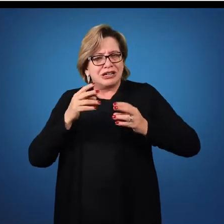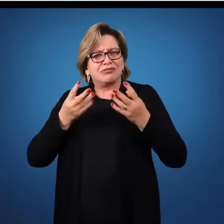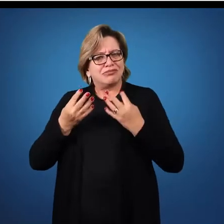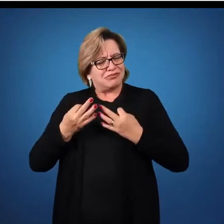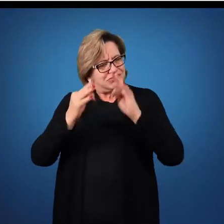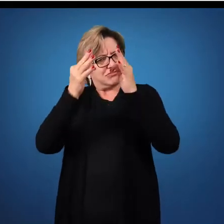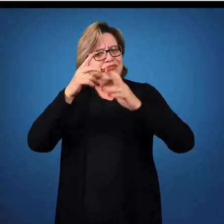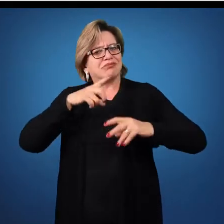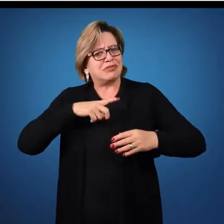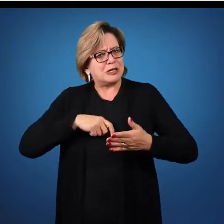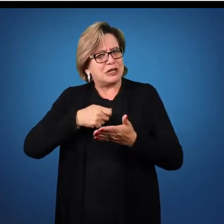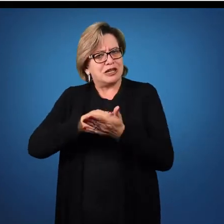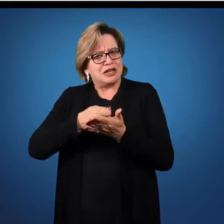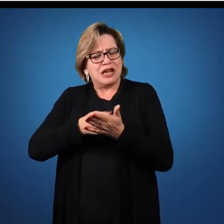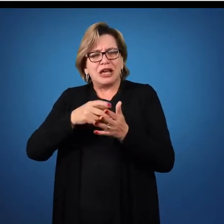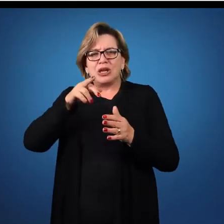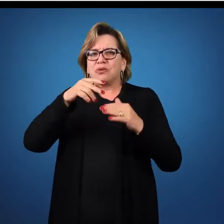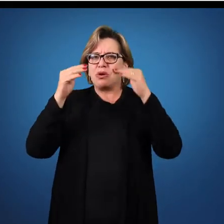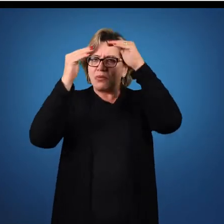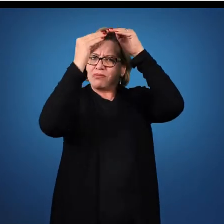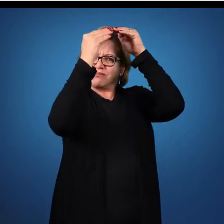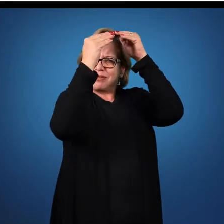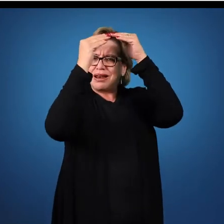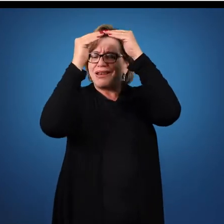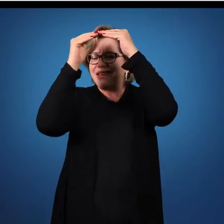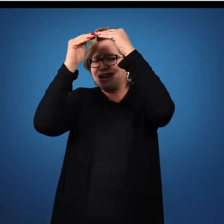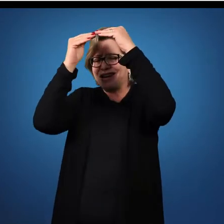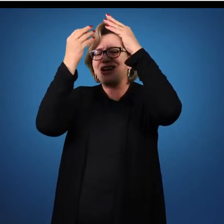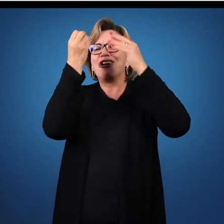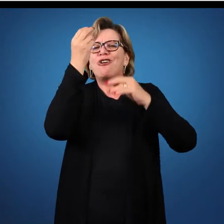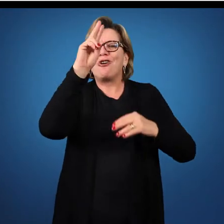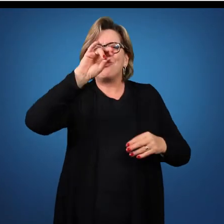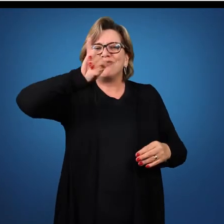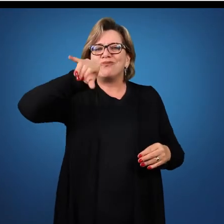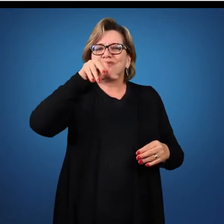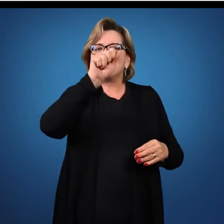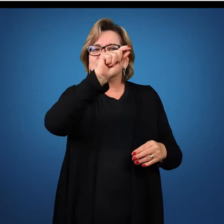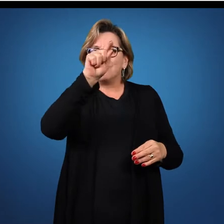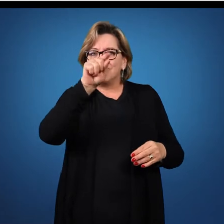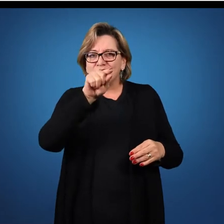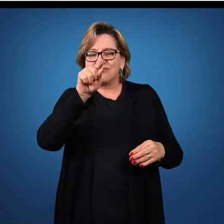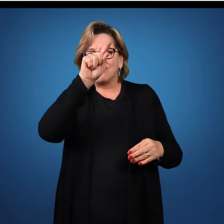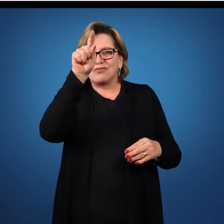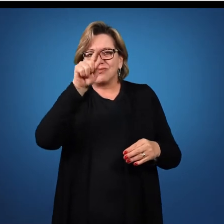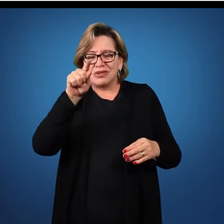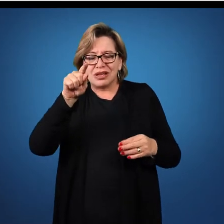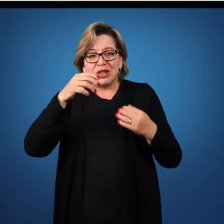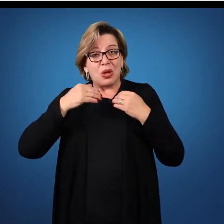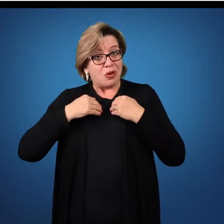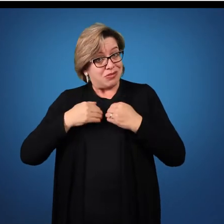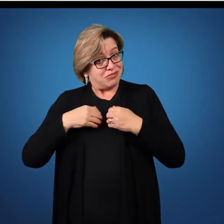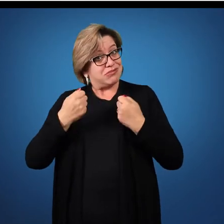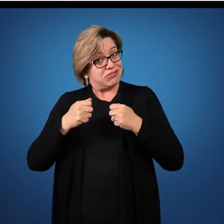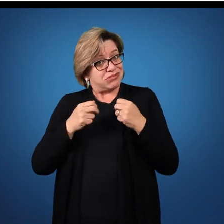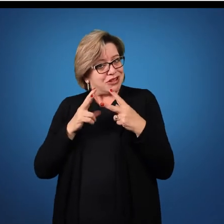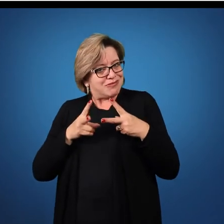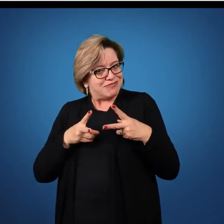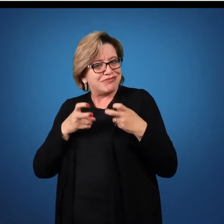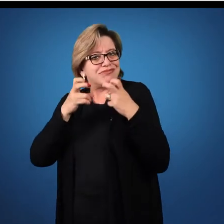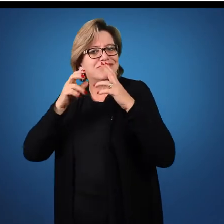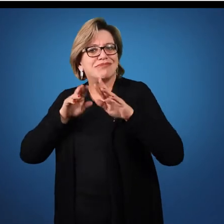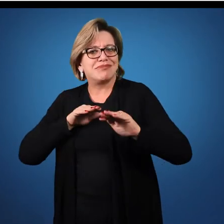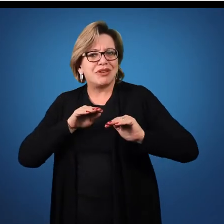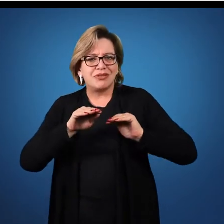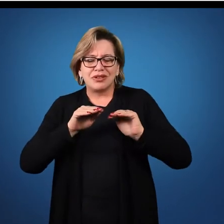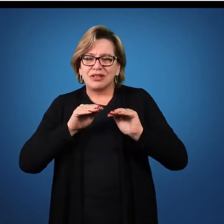técnica rígida, como a do balé ou a do jazz, o nosso corpo precisa perceber cada movimento. Precisamos perceber